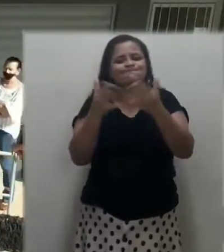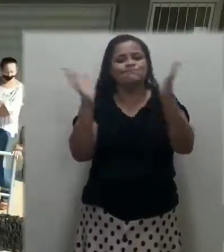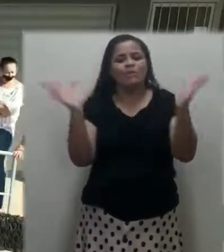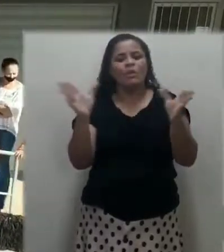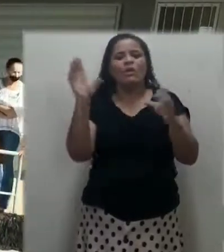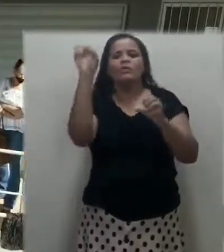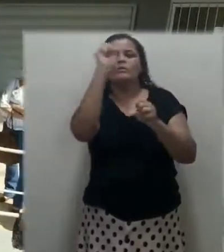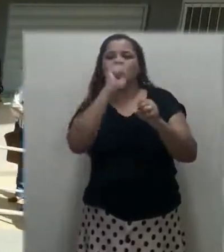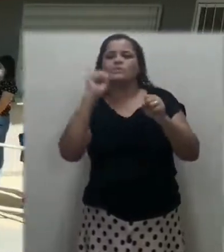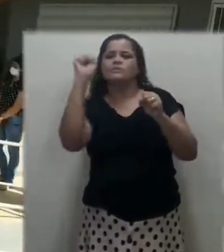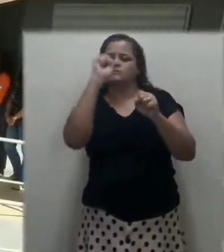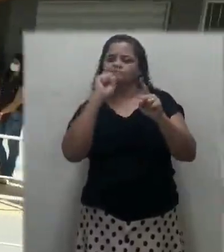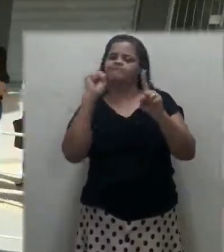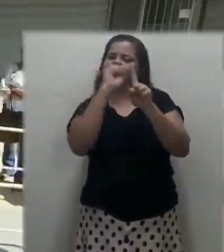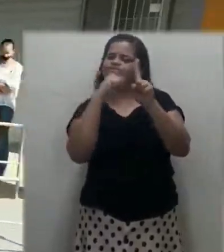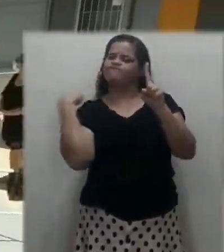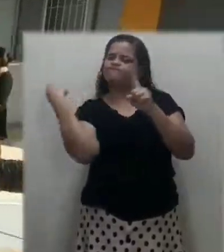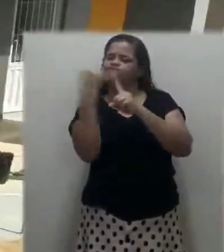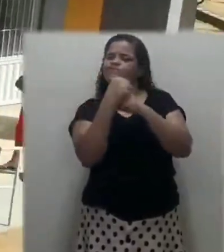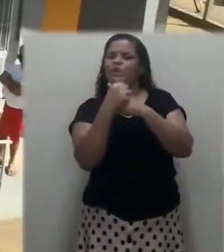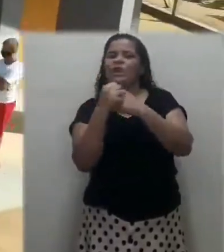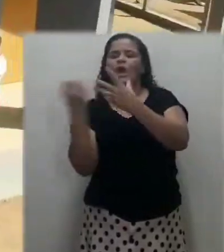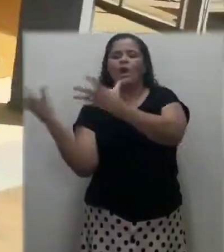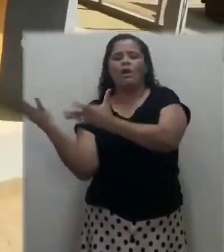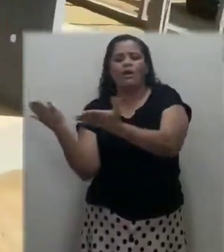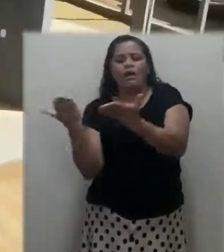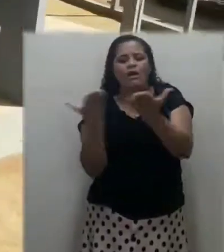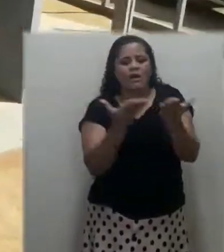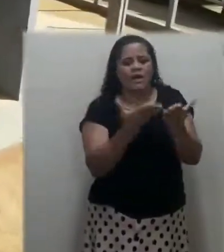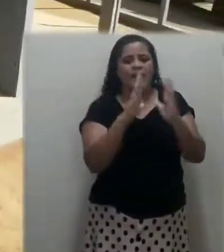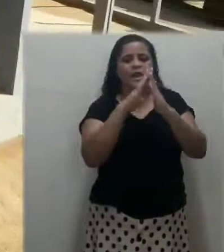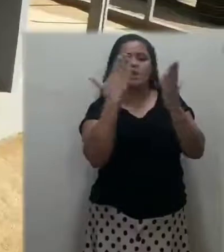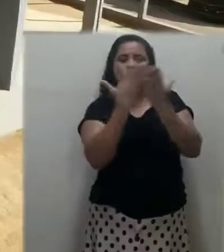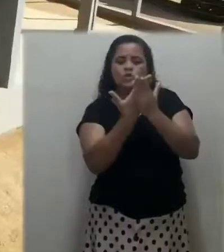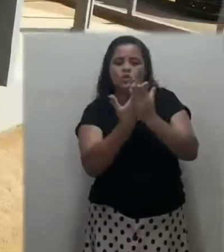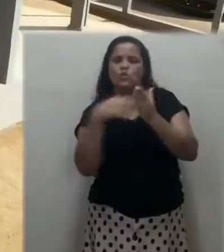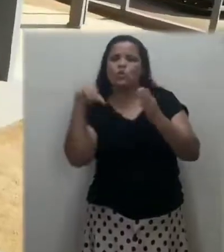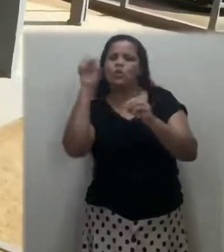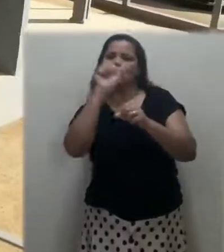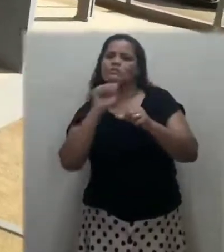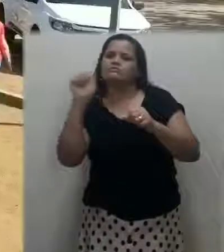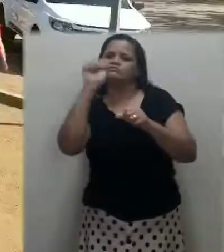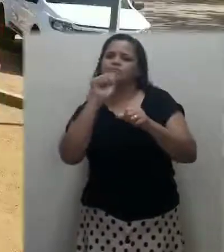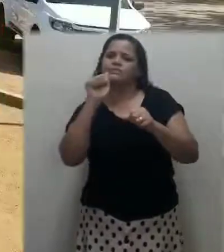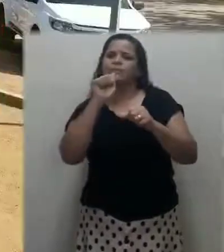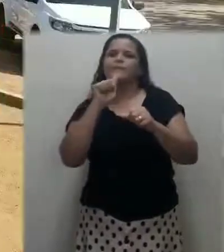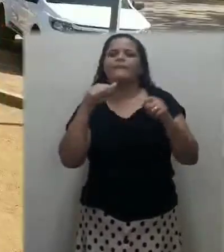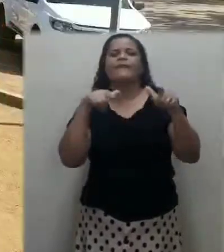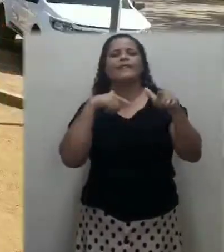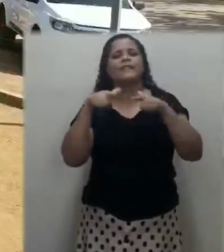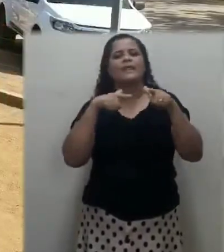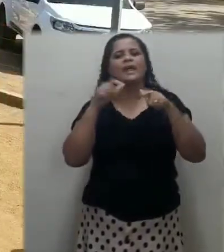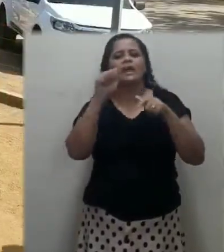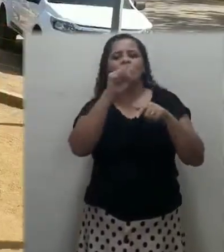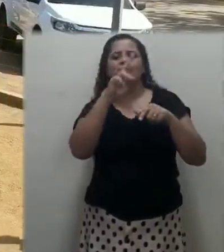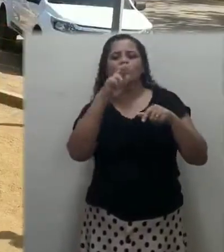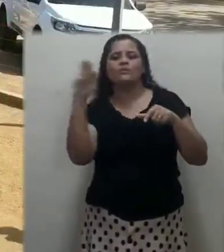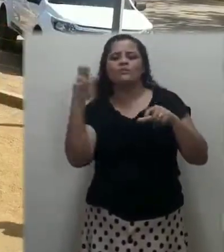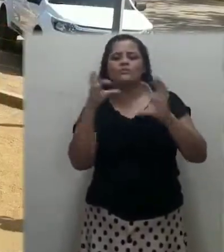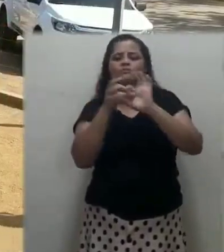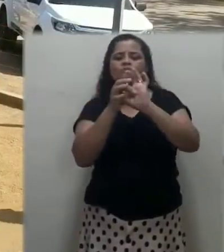abertas para o social, acolhendo entidades, escolas e associações para trabalhos e eventos ao ar livre.